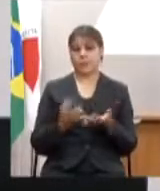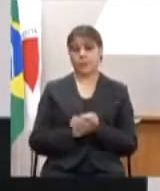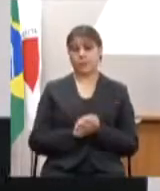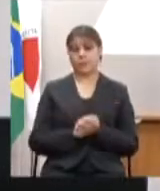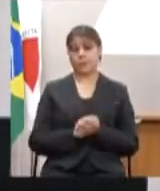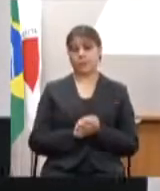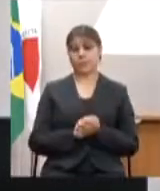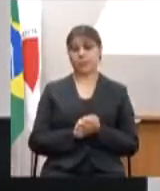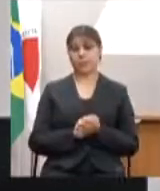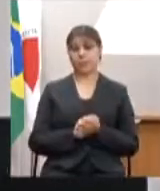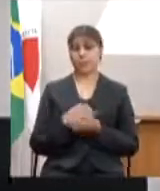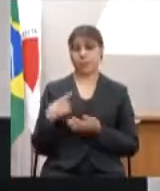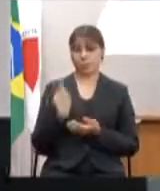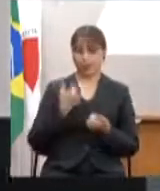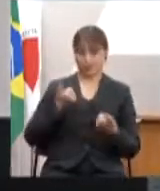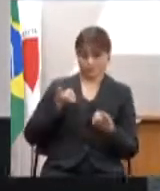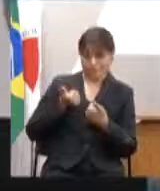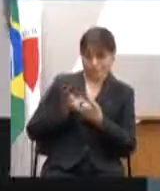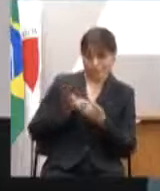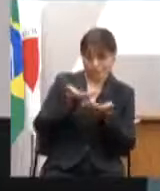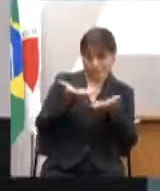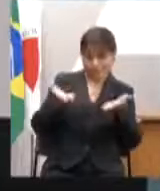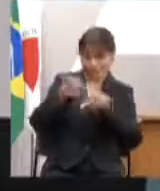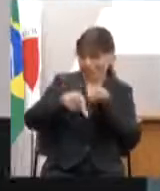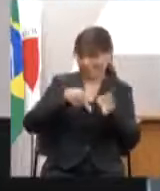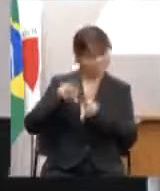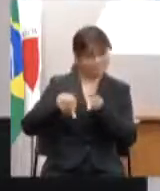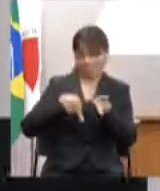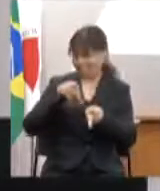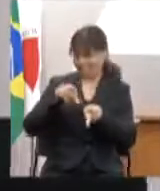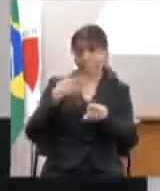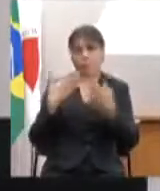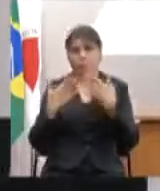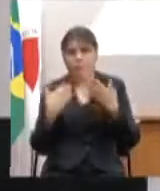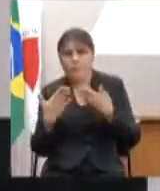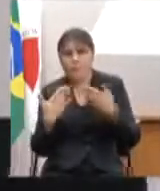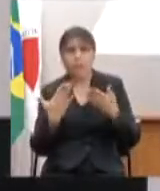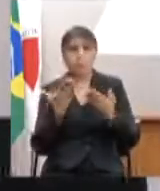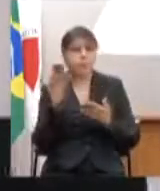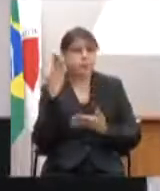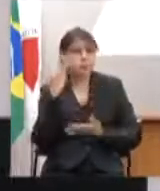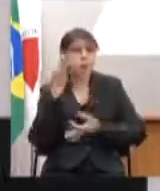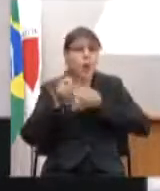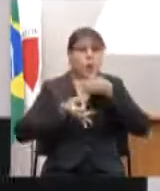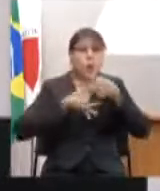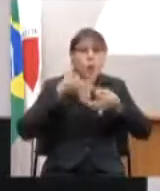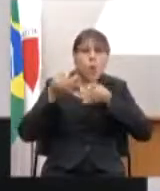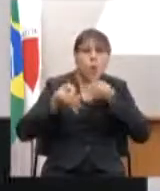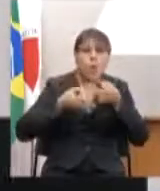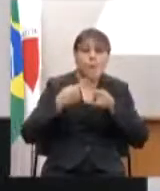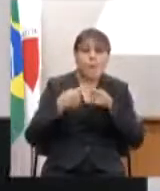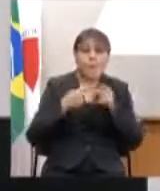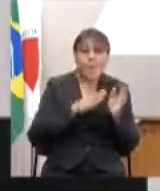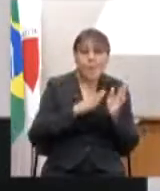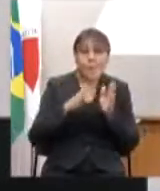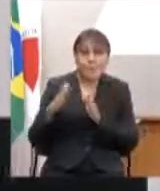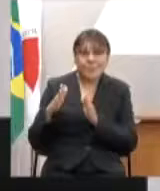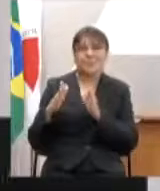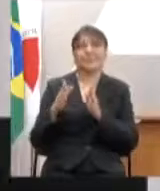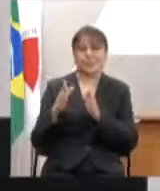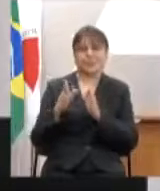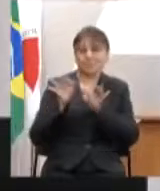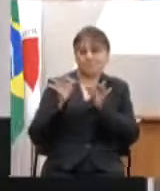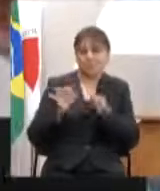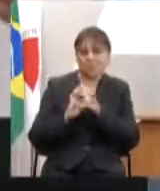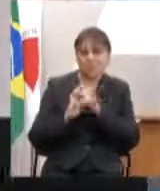próximos ao povo para dialogar, para ouvir as opiniões, que é um processo democrático